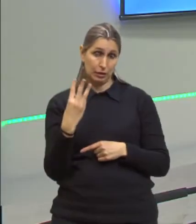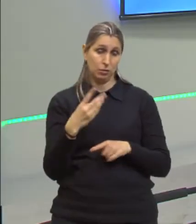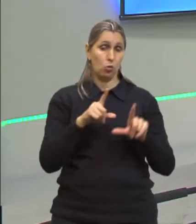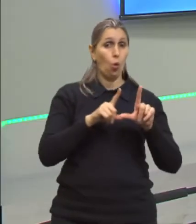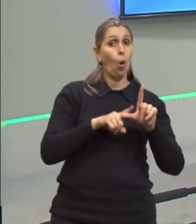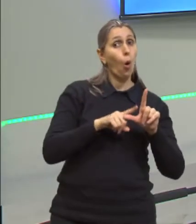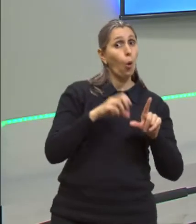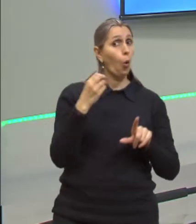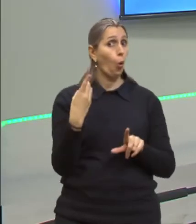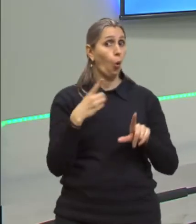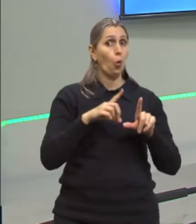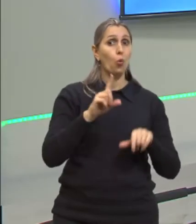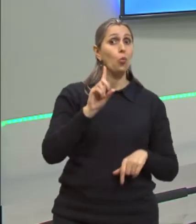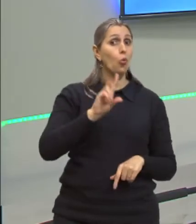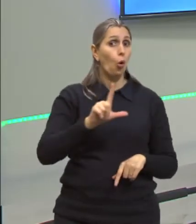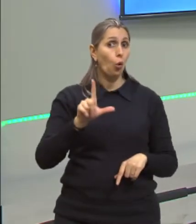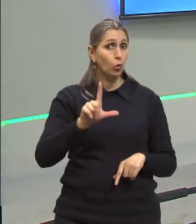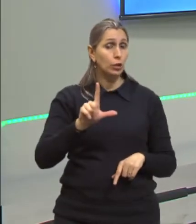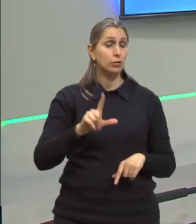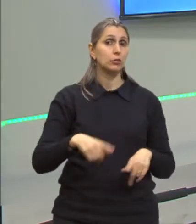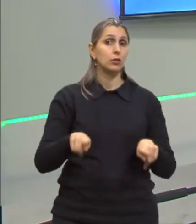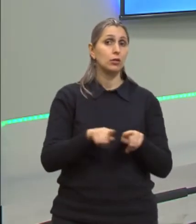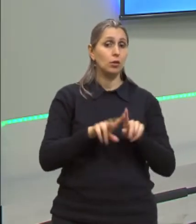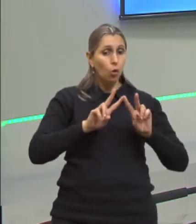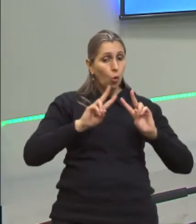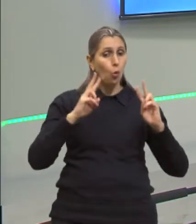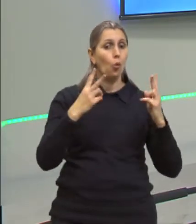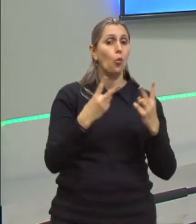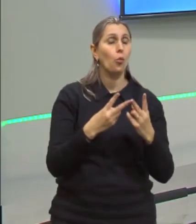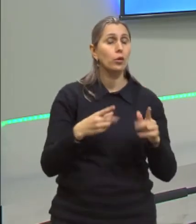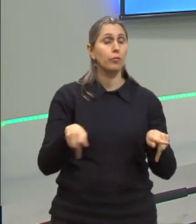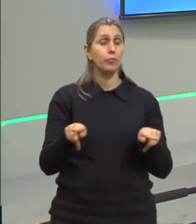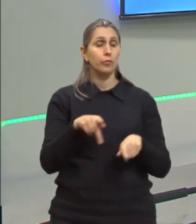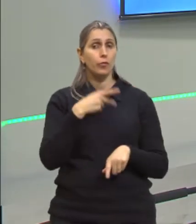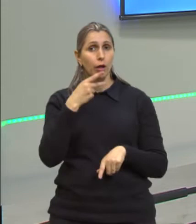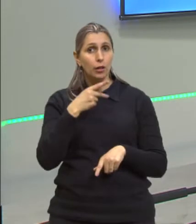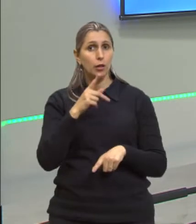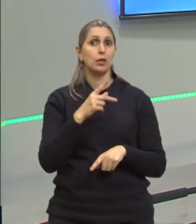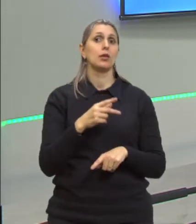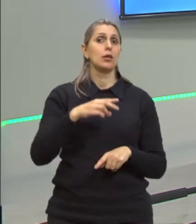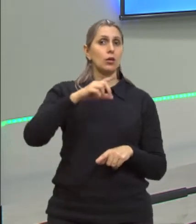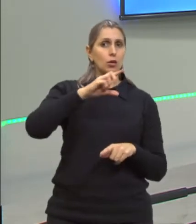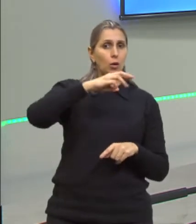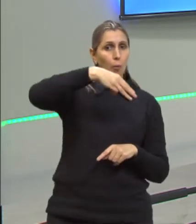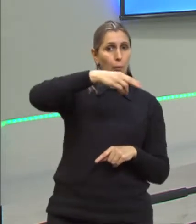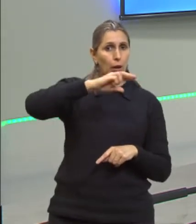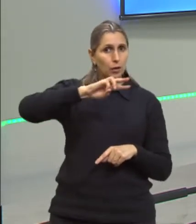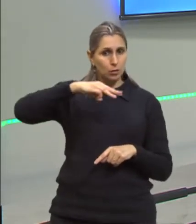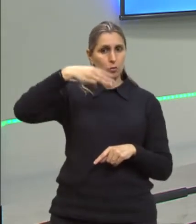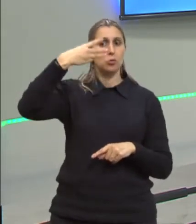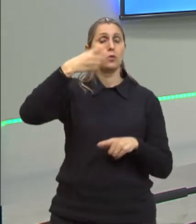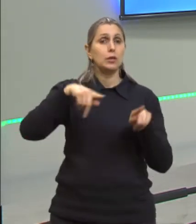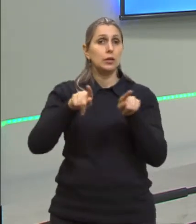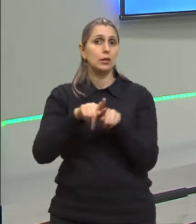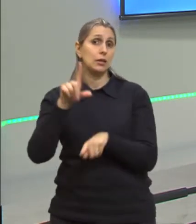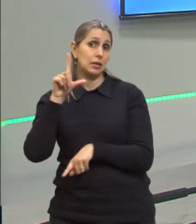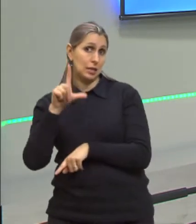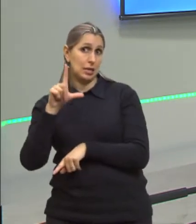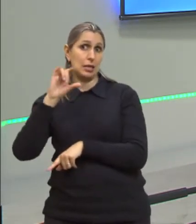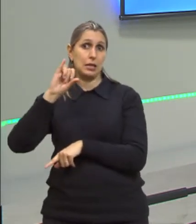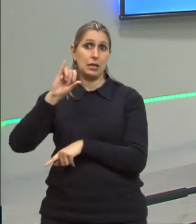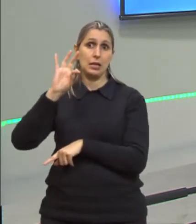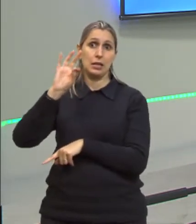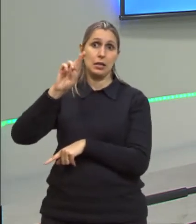trabalhamos com volume, nós também estamos trabalhando, né, com as unidades metro cúbico e litro, entre outras,